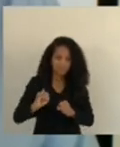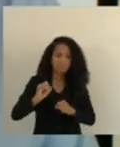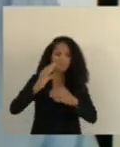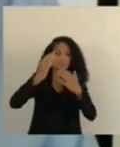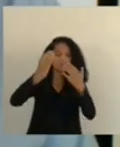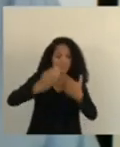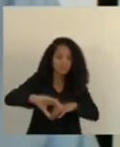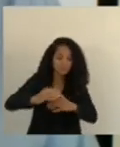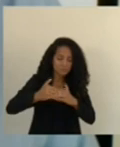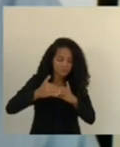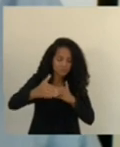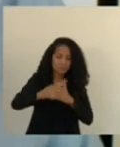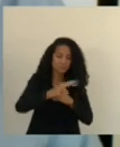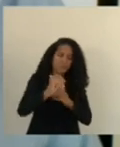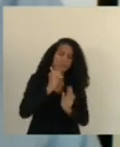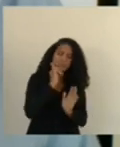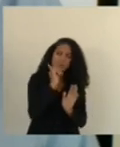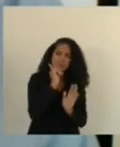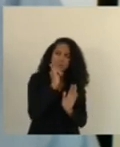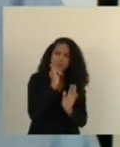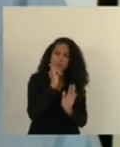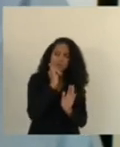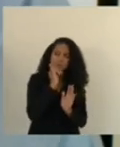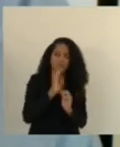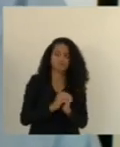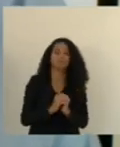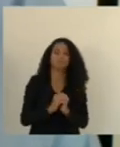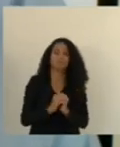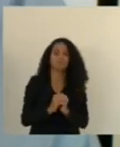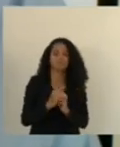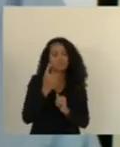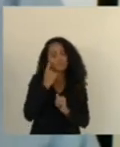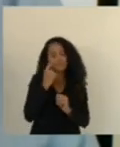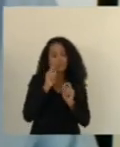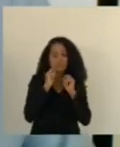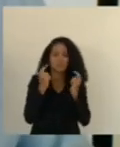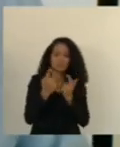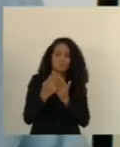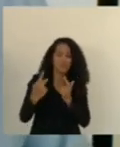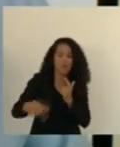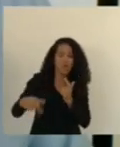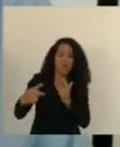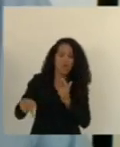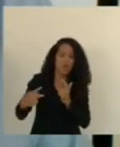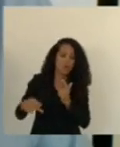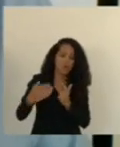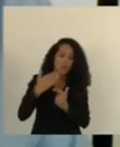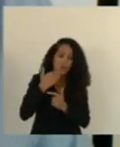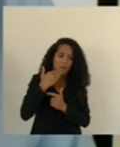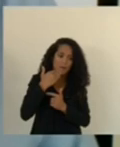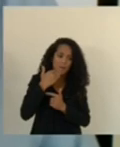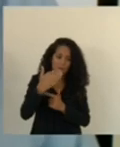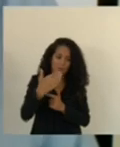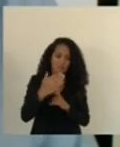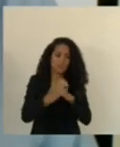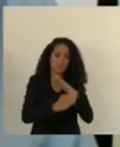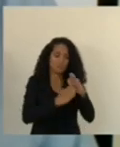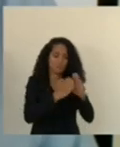concurso que vai acontecer vamos dizer o problema desse caso que a gente está vendo da Assembleia Legislativa é que a própria Assembleia pede a empresa para tirar